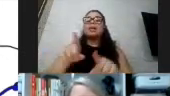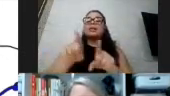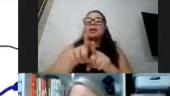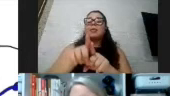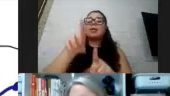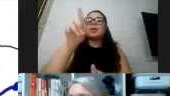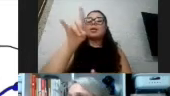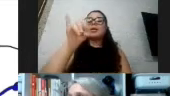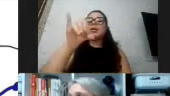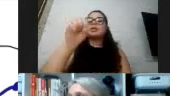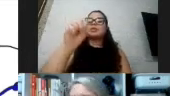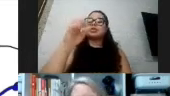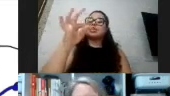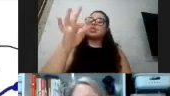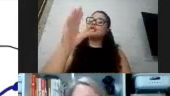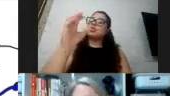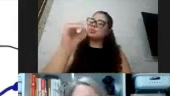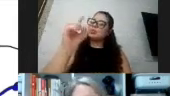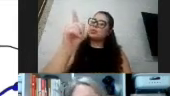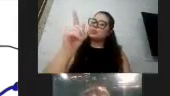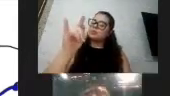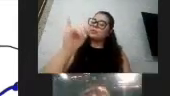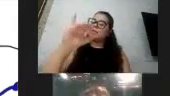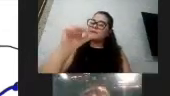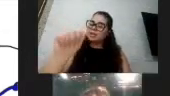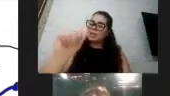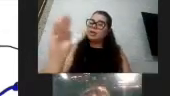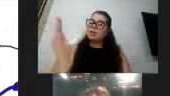musculares, então, muitas vezes dependente